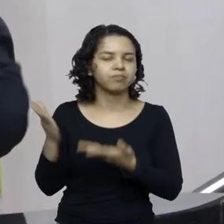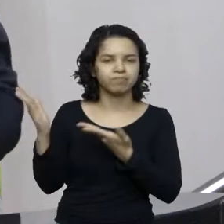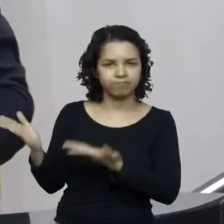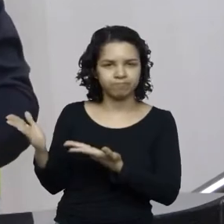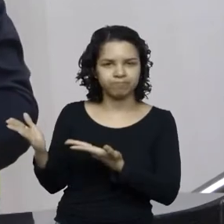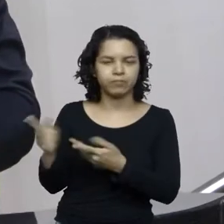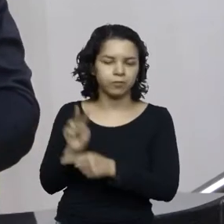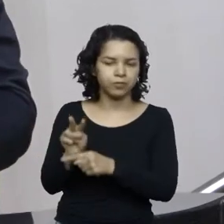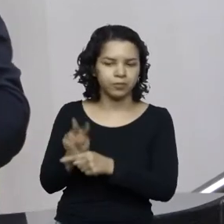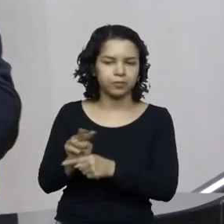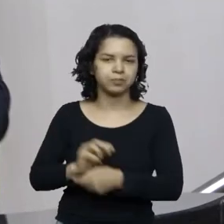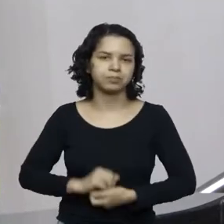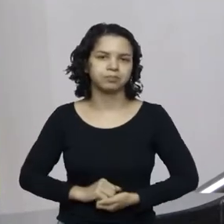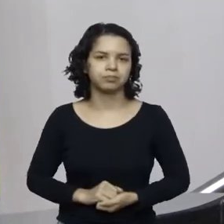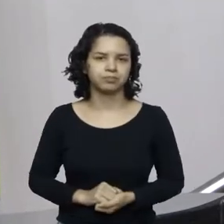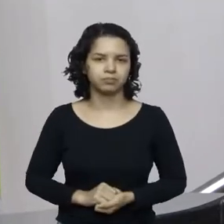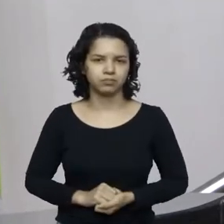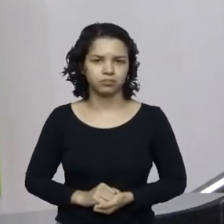fiscalizando a obra.